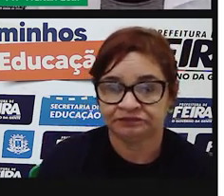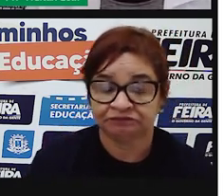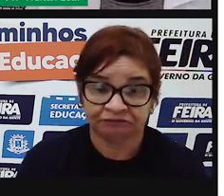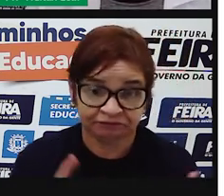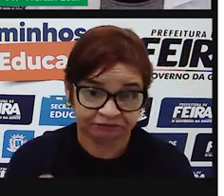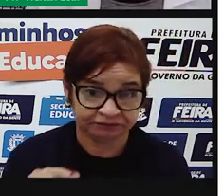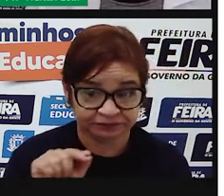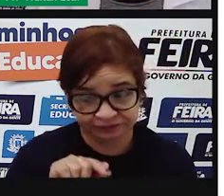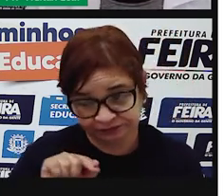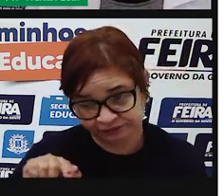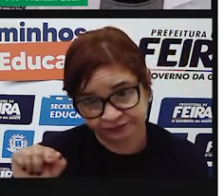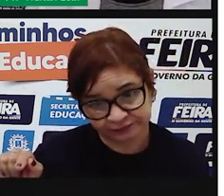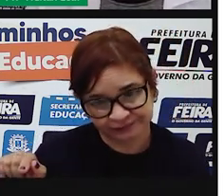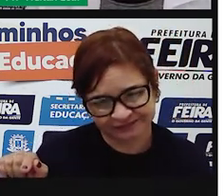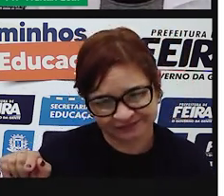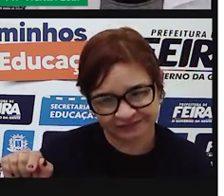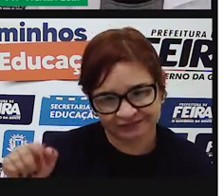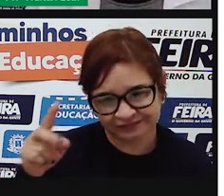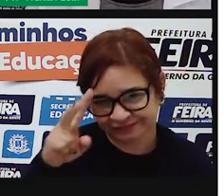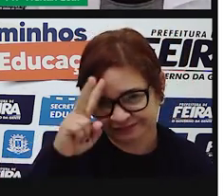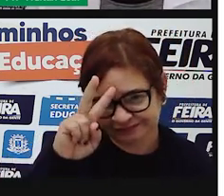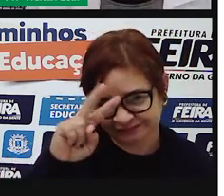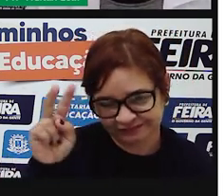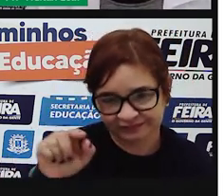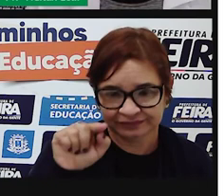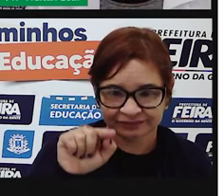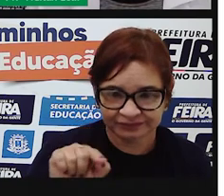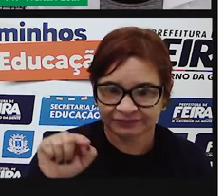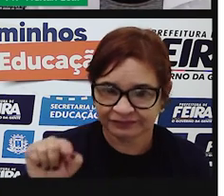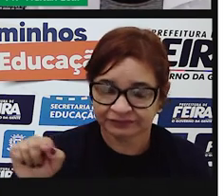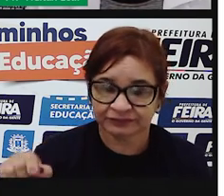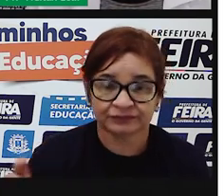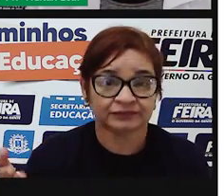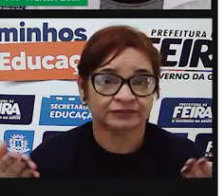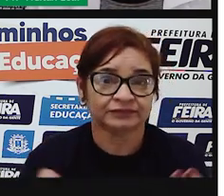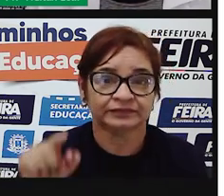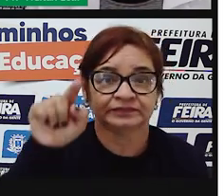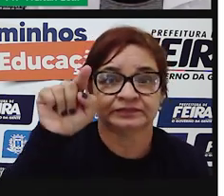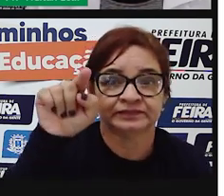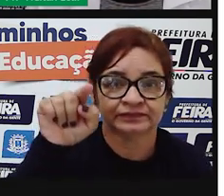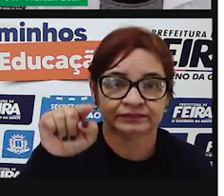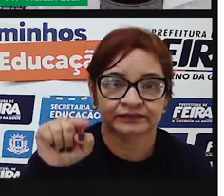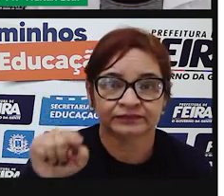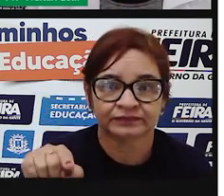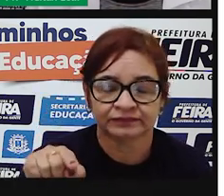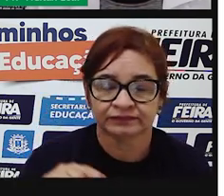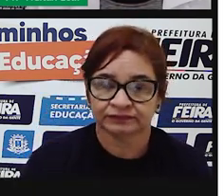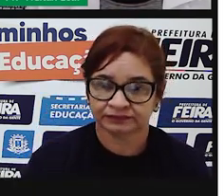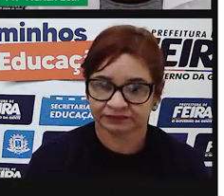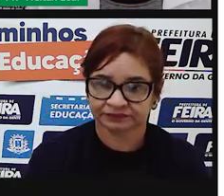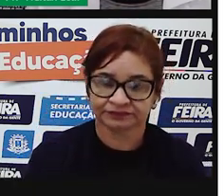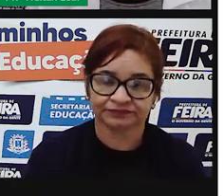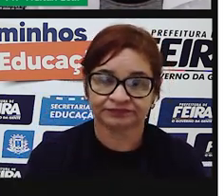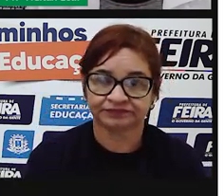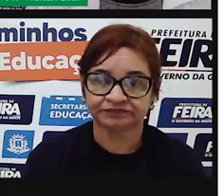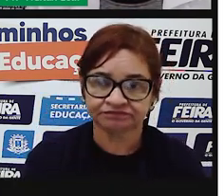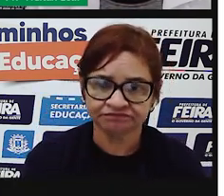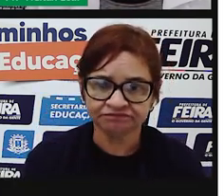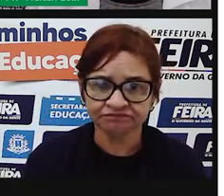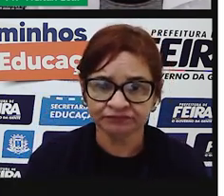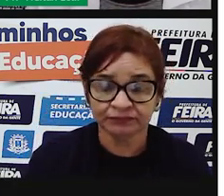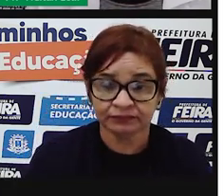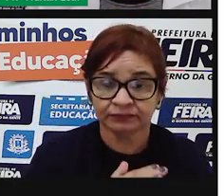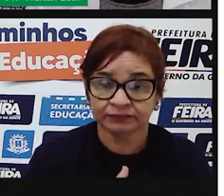reticência, que são três pontos sequenciais, são utilizados nas seguintes situações. Para